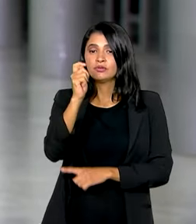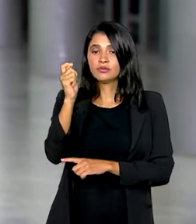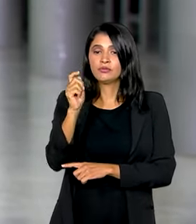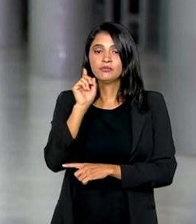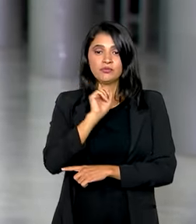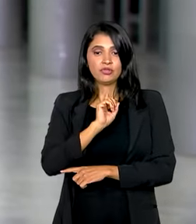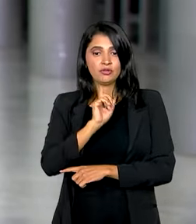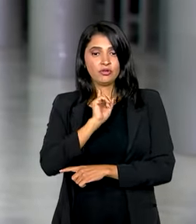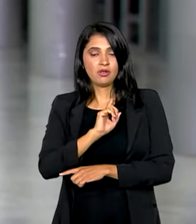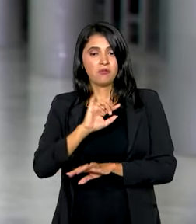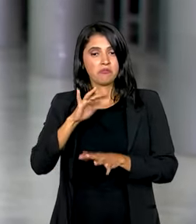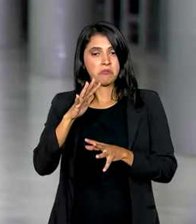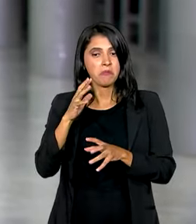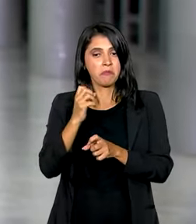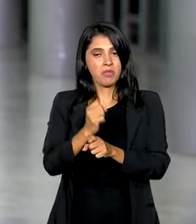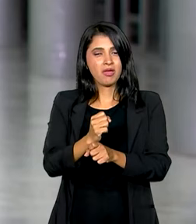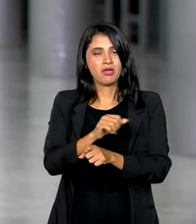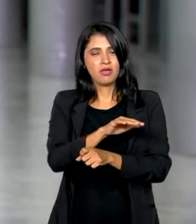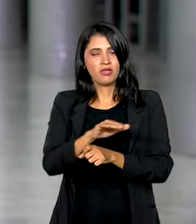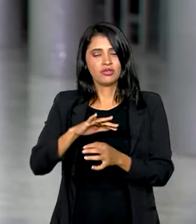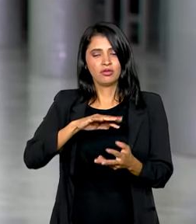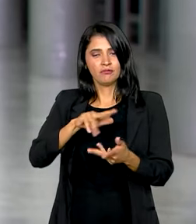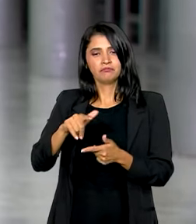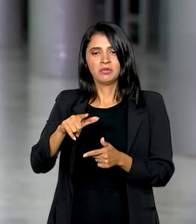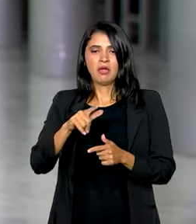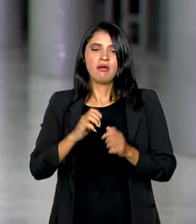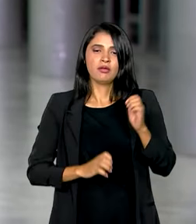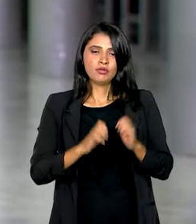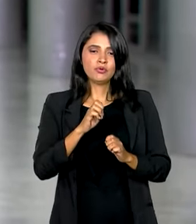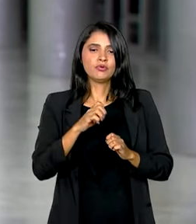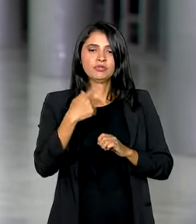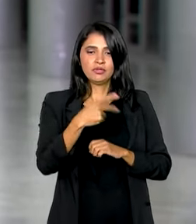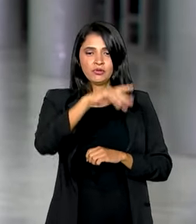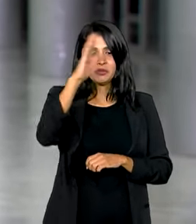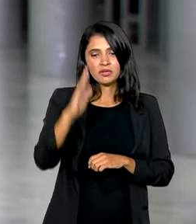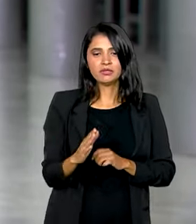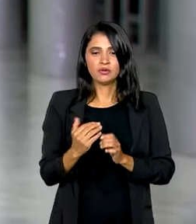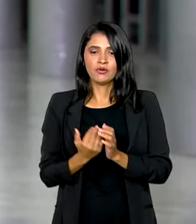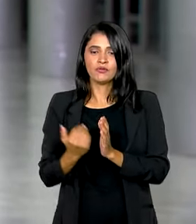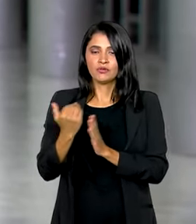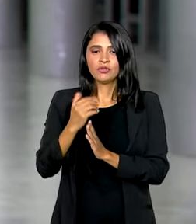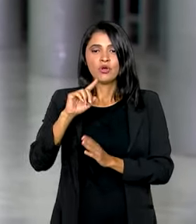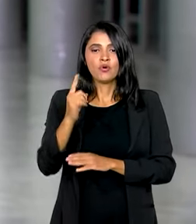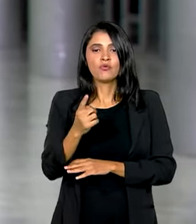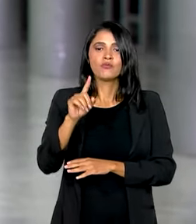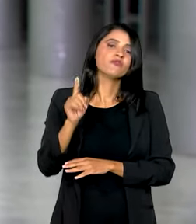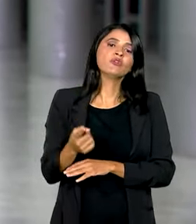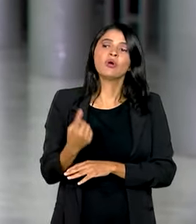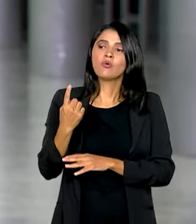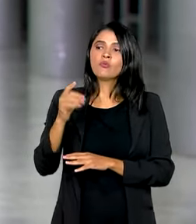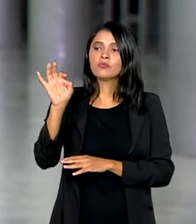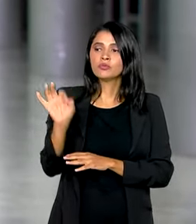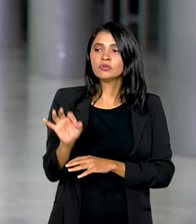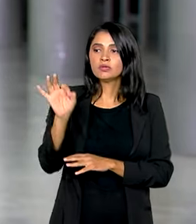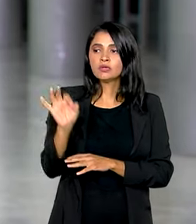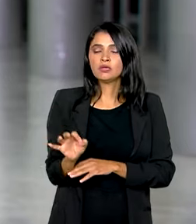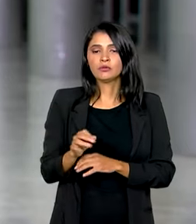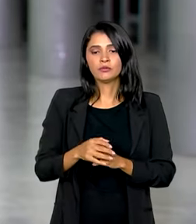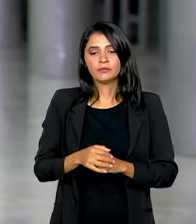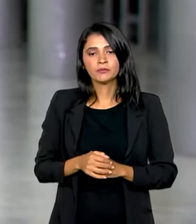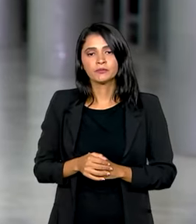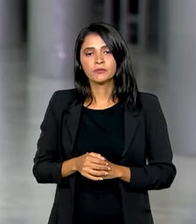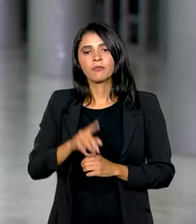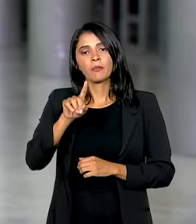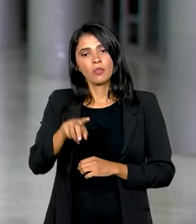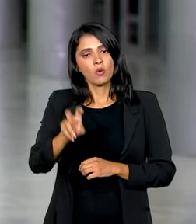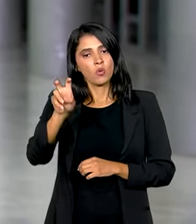Gerais. Na média global, a indústria nacional avançou 1,1% em dezembro, antinovembro. É